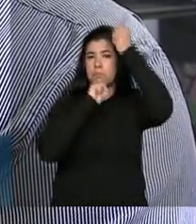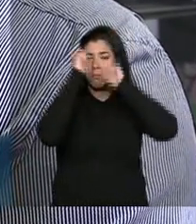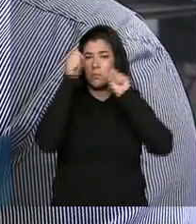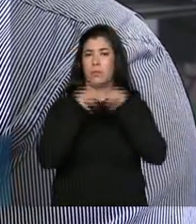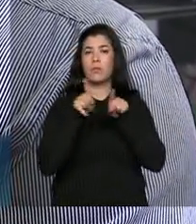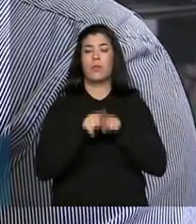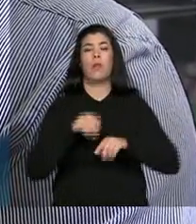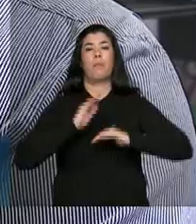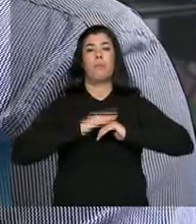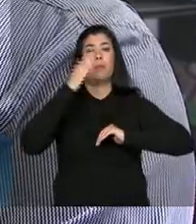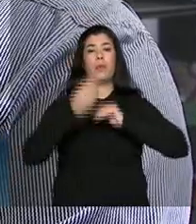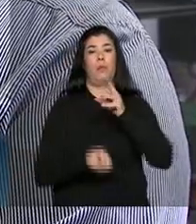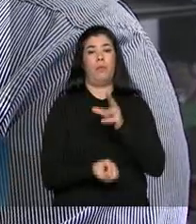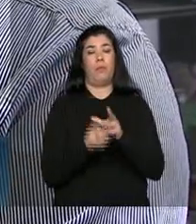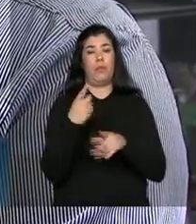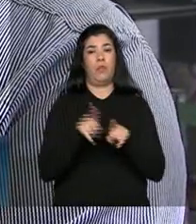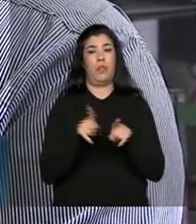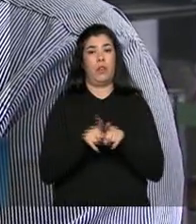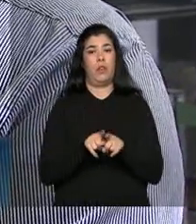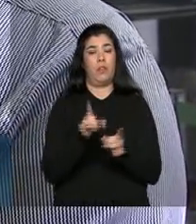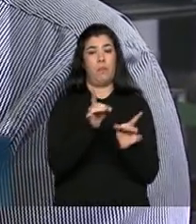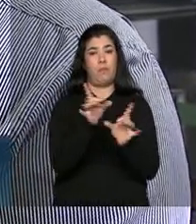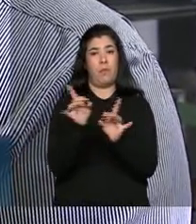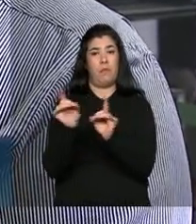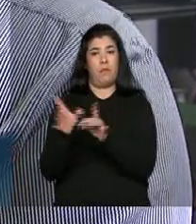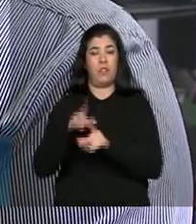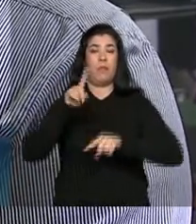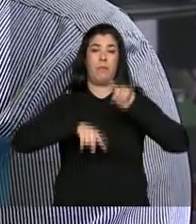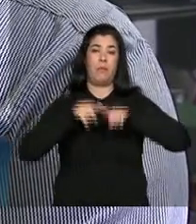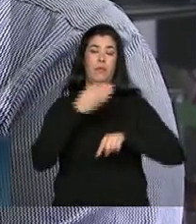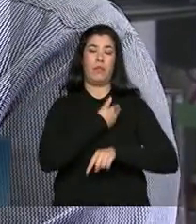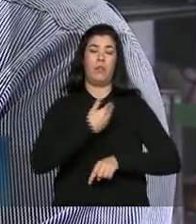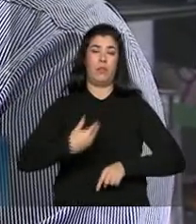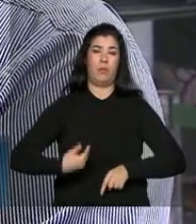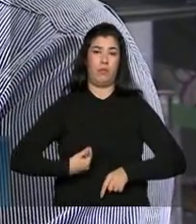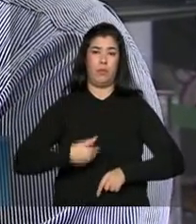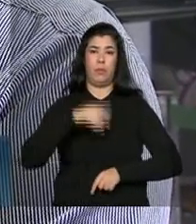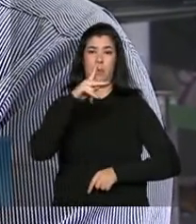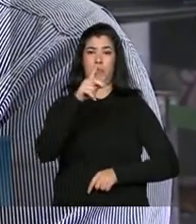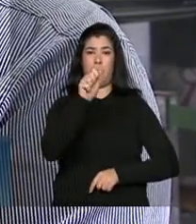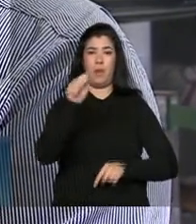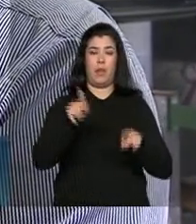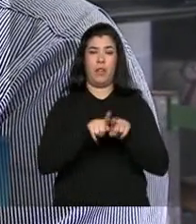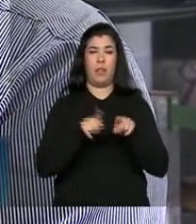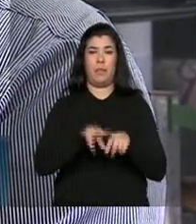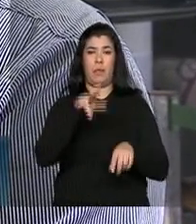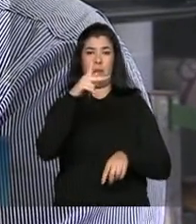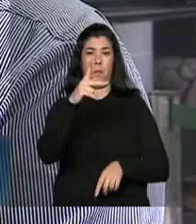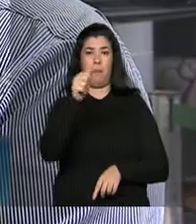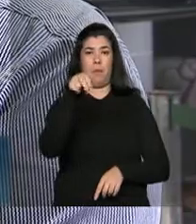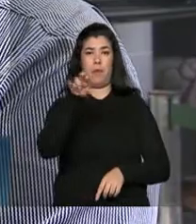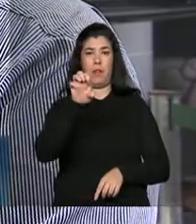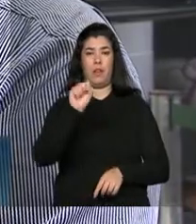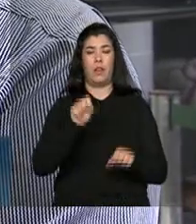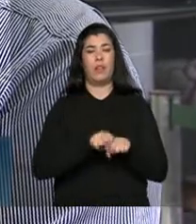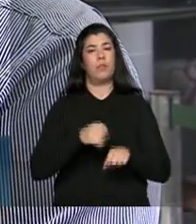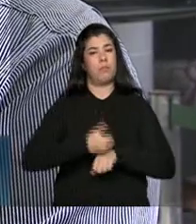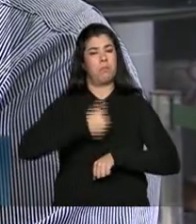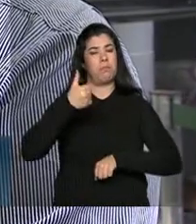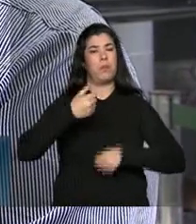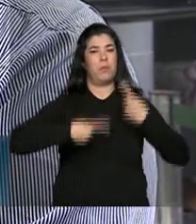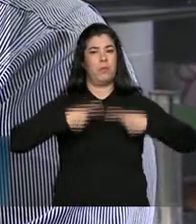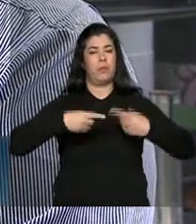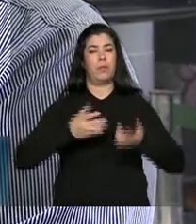aumentar a produção e escolar a produção para as políticas públicas do PAA e do PNAE. Isso está melhorando muito o campo com essas políticas.